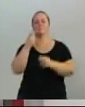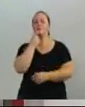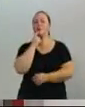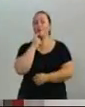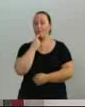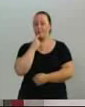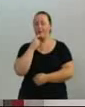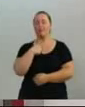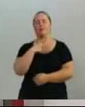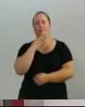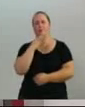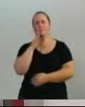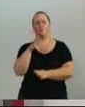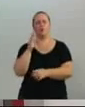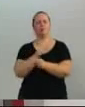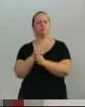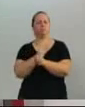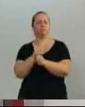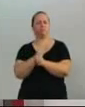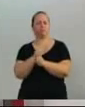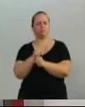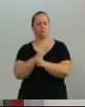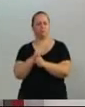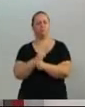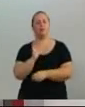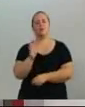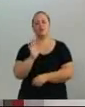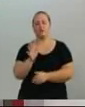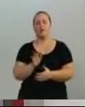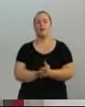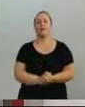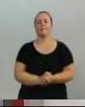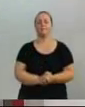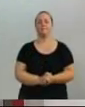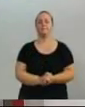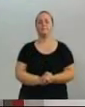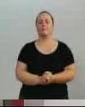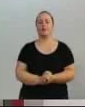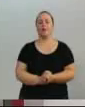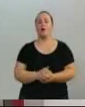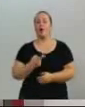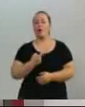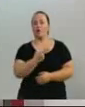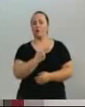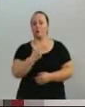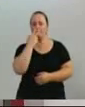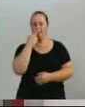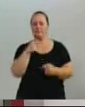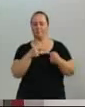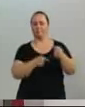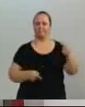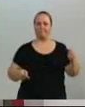há muitos anos, sempre tivemos em campos opostos do movimento estudantil, mas